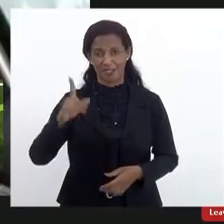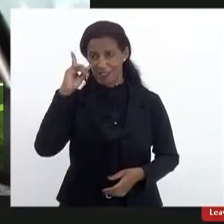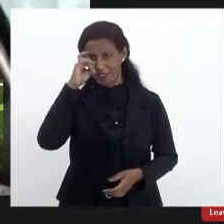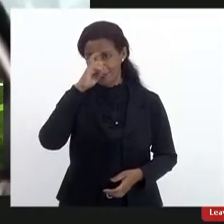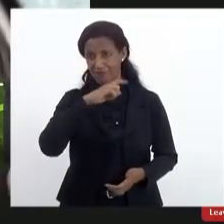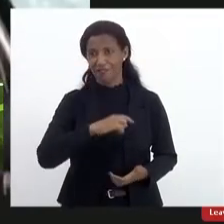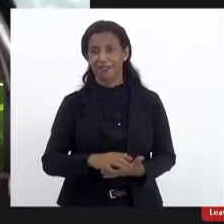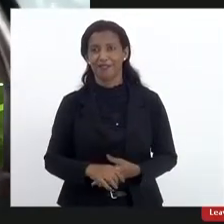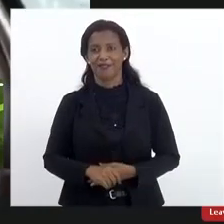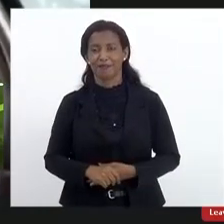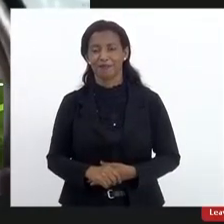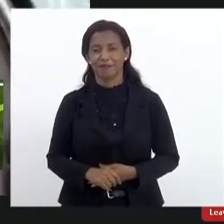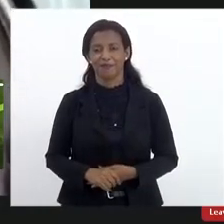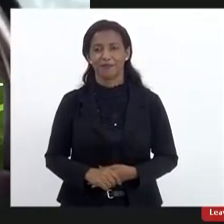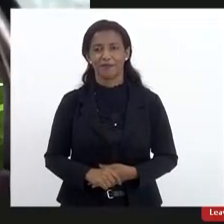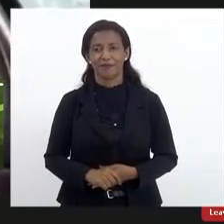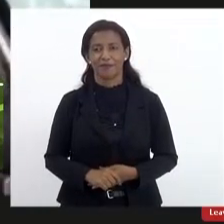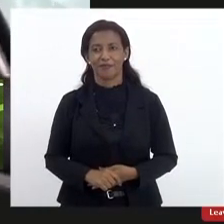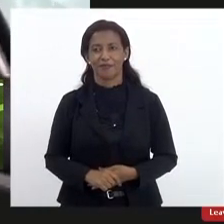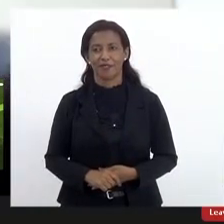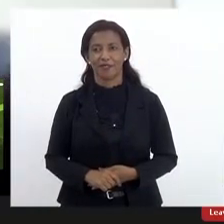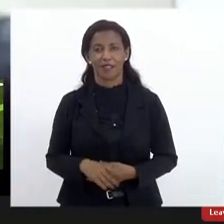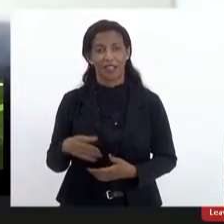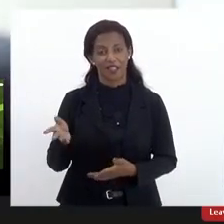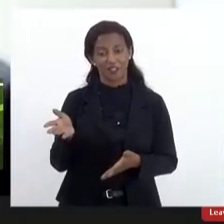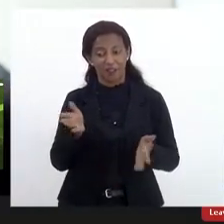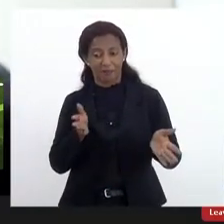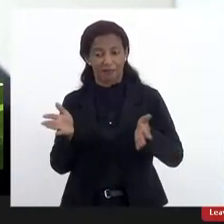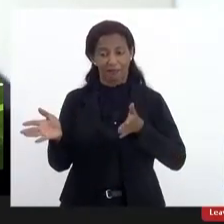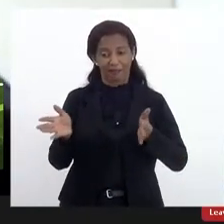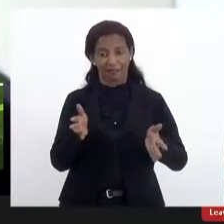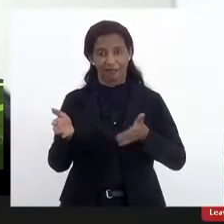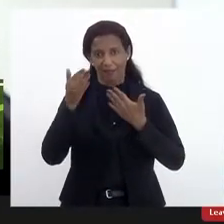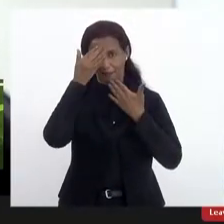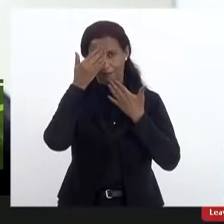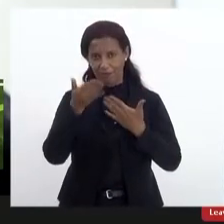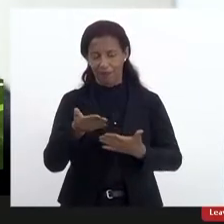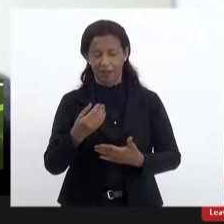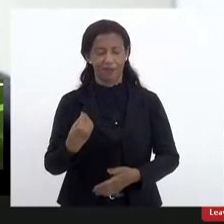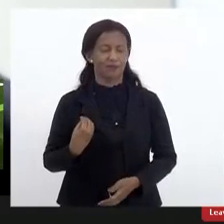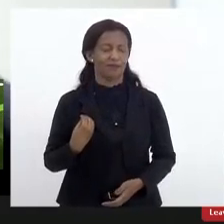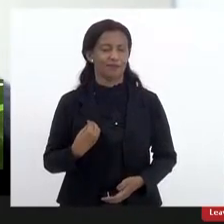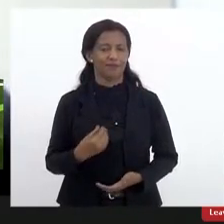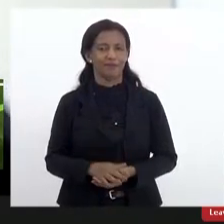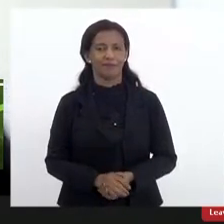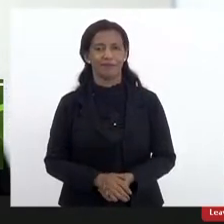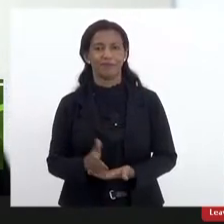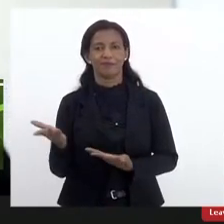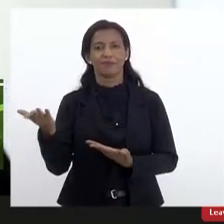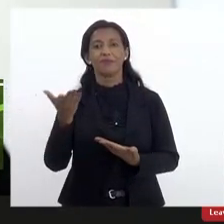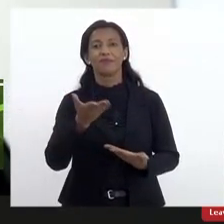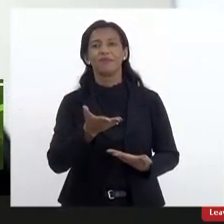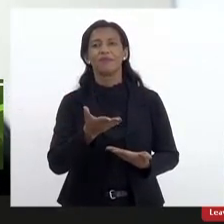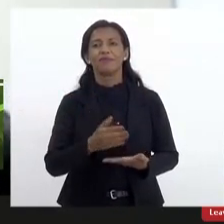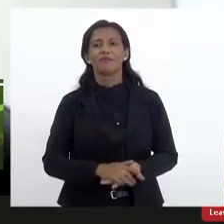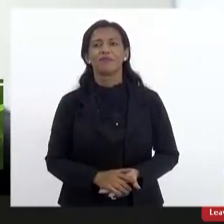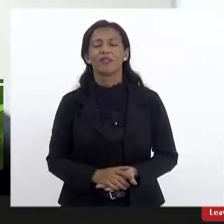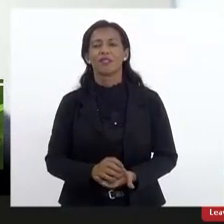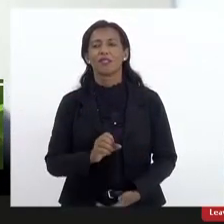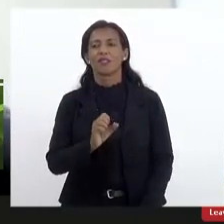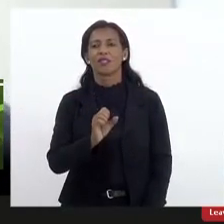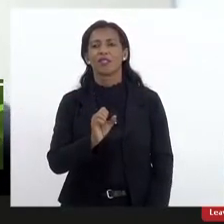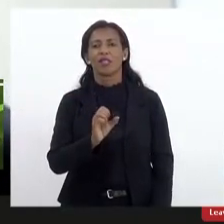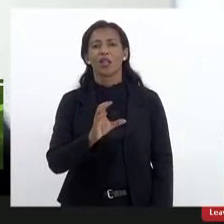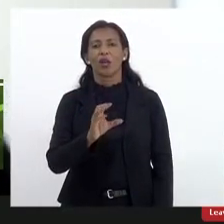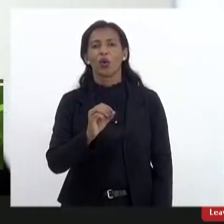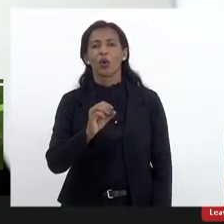é mole não a gente vai buscando as alternativas obrigado pela presença passa a palavra agora para a Sãozinha do